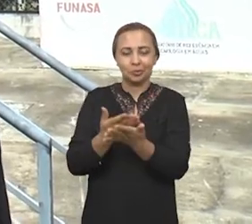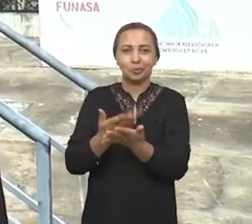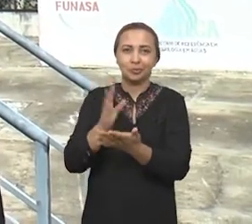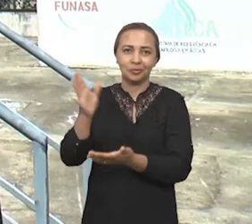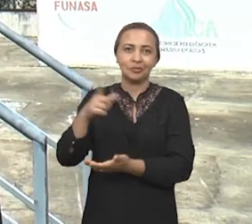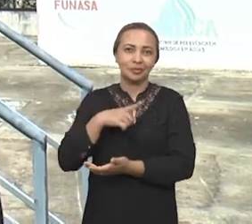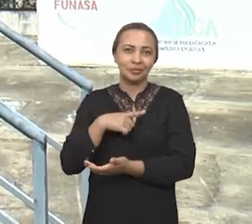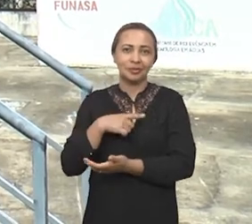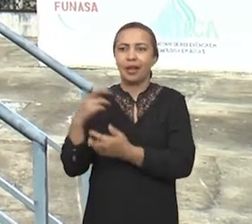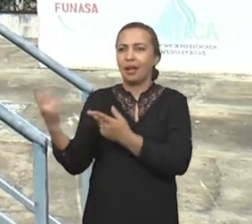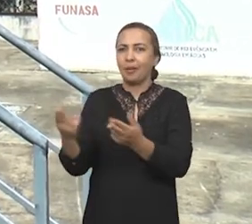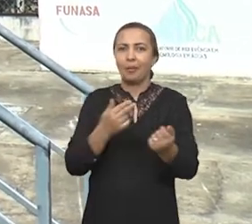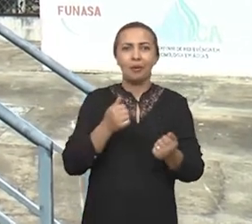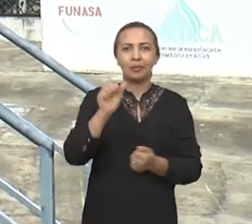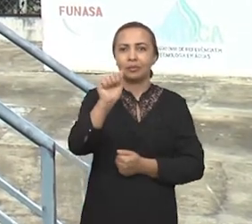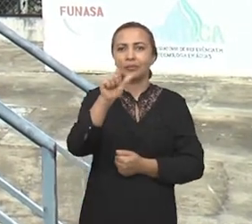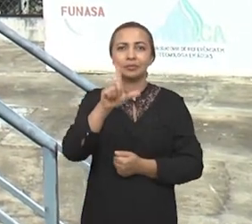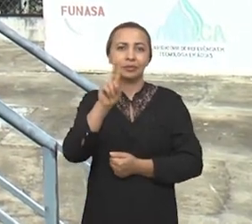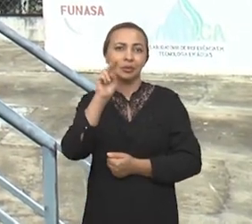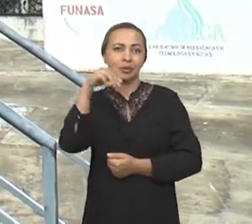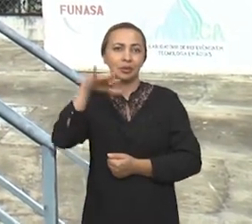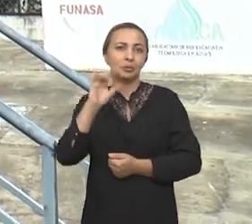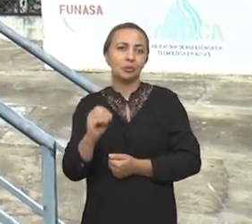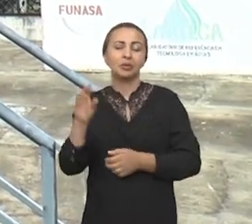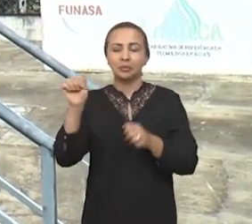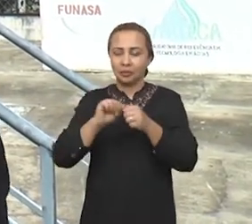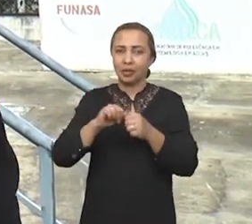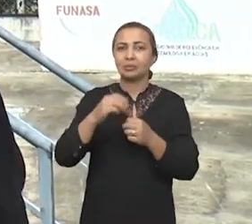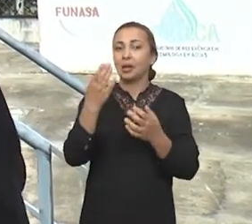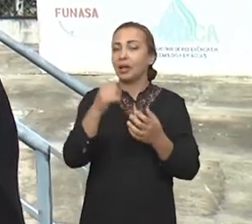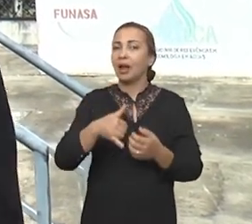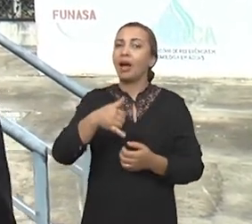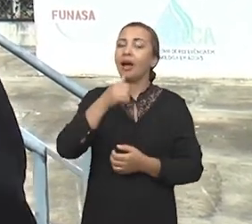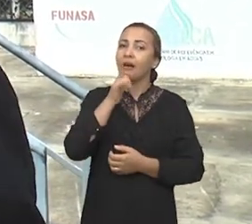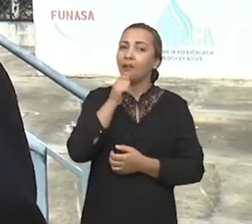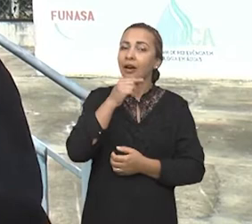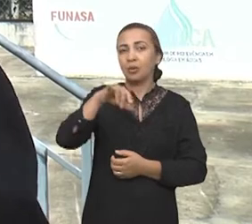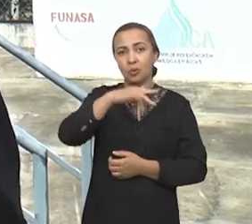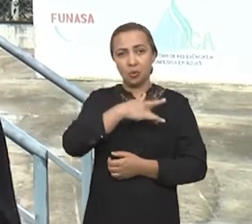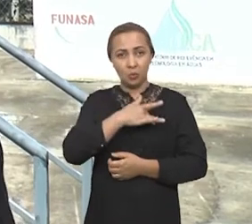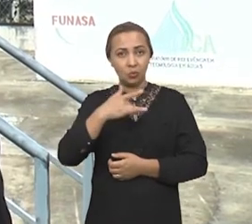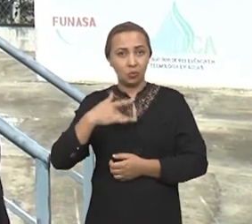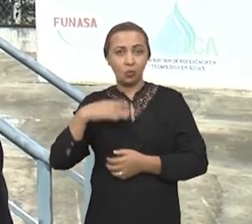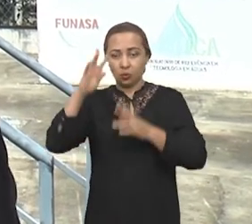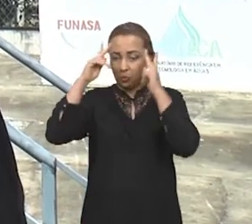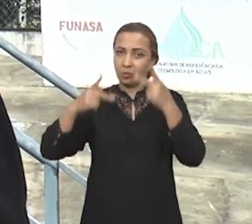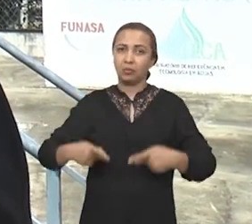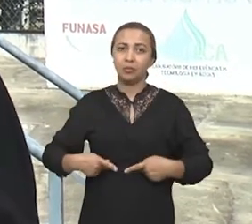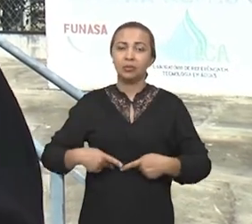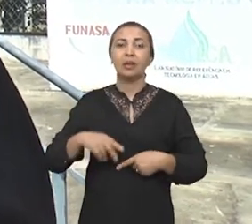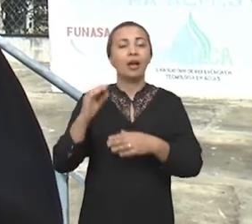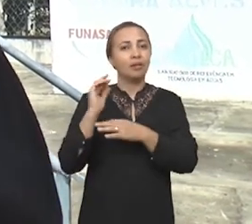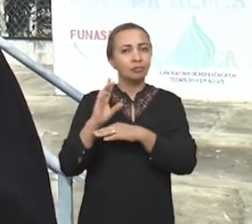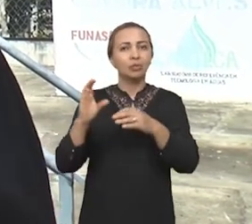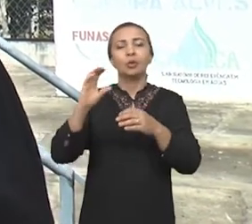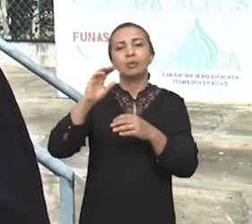sulfato e alumínio faz no tratamento da água para consumo humano, o coagulante orgânico, que a partir da jurema preta também